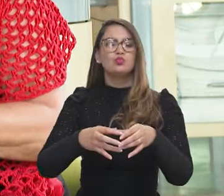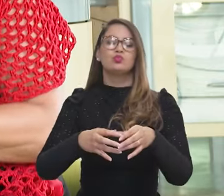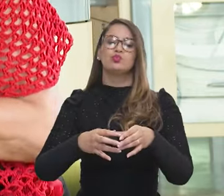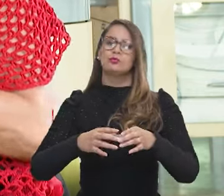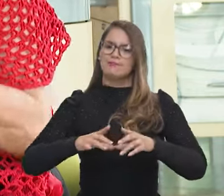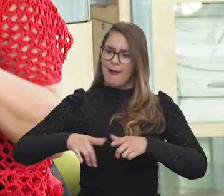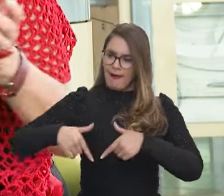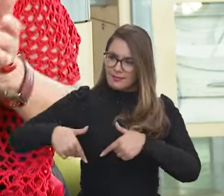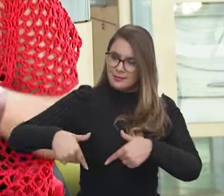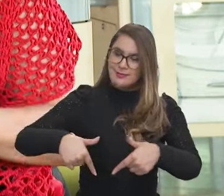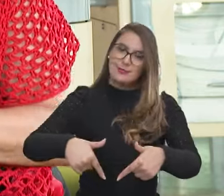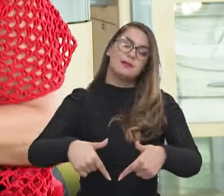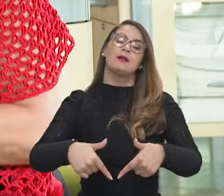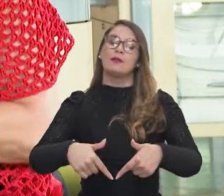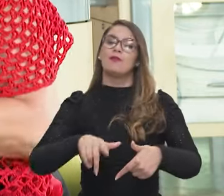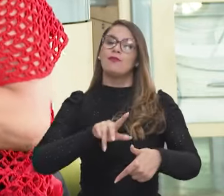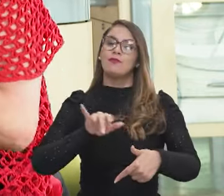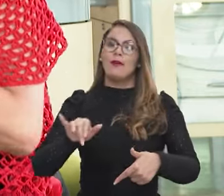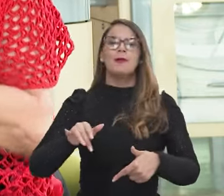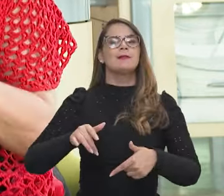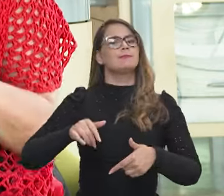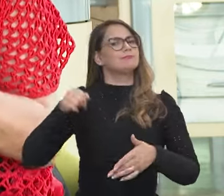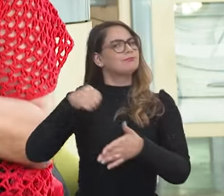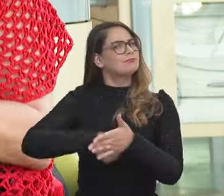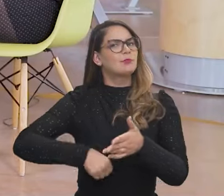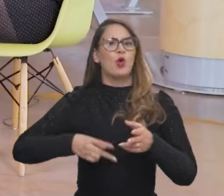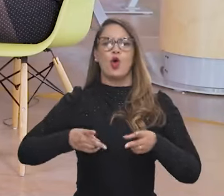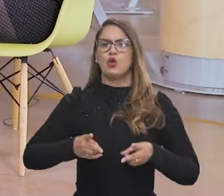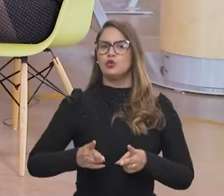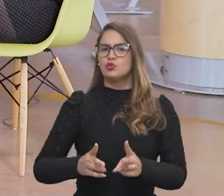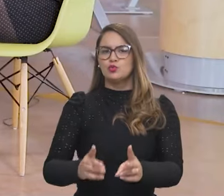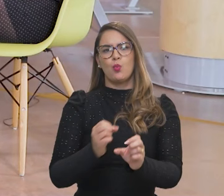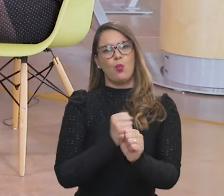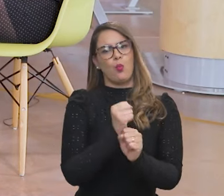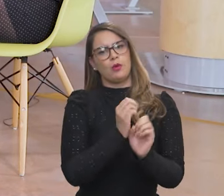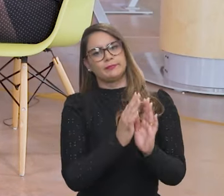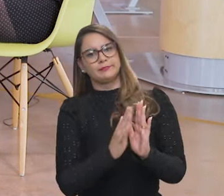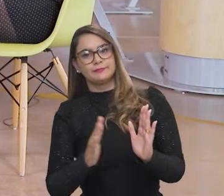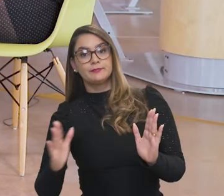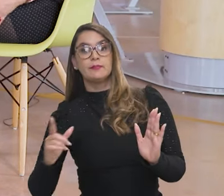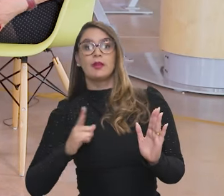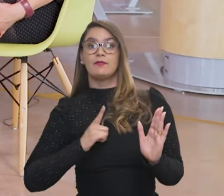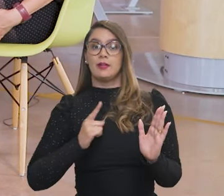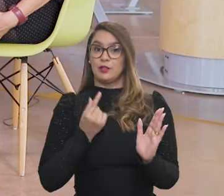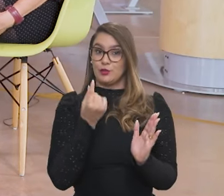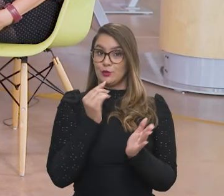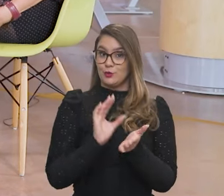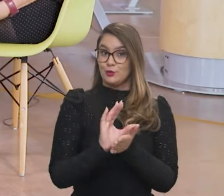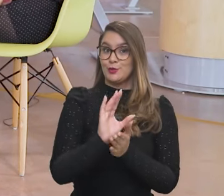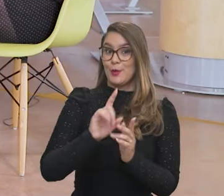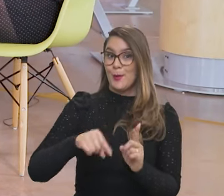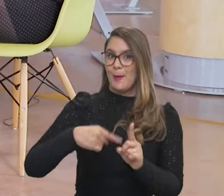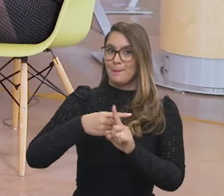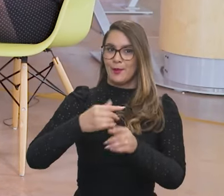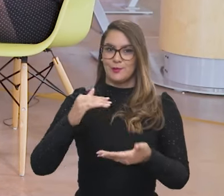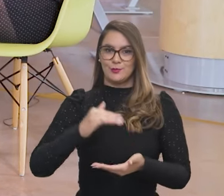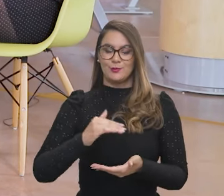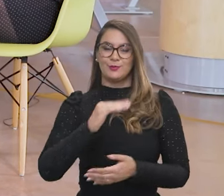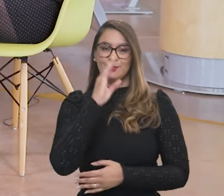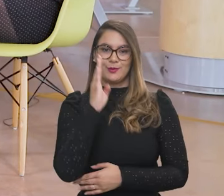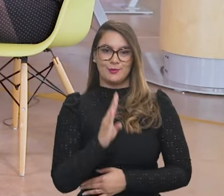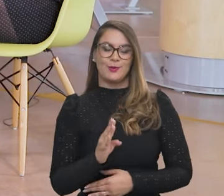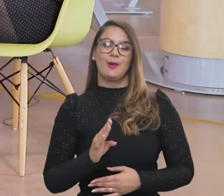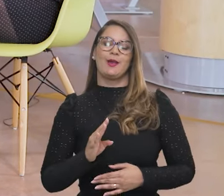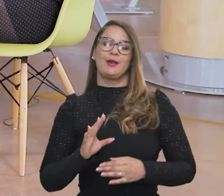ações, eles vão persistir, né? Durante todo o ano. Nós vamos ter um recurso a mais do próprio Fundo